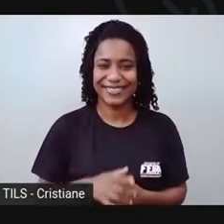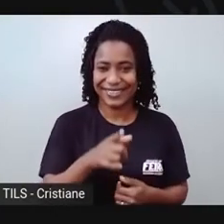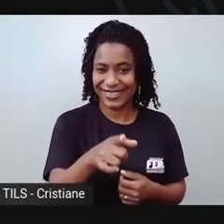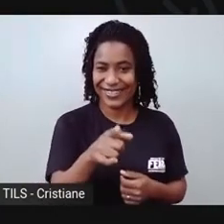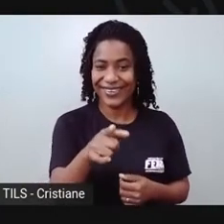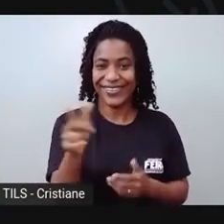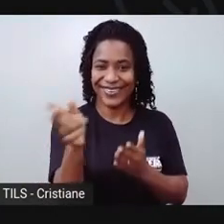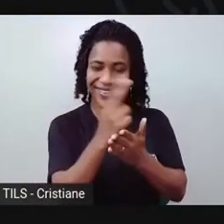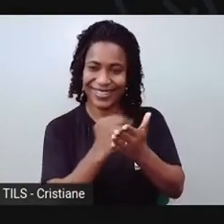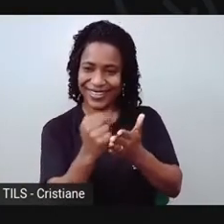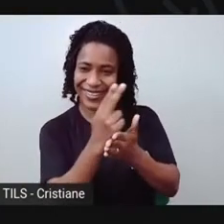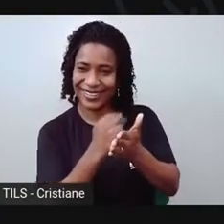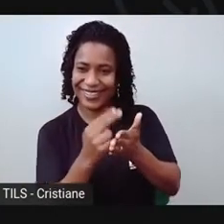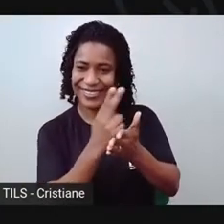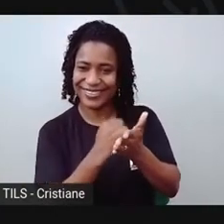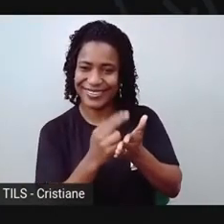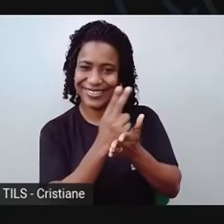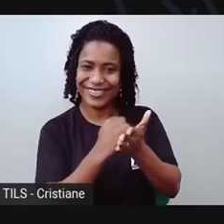o meu desenho!